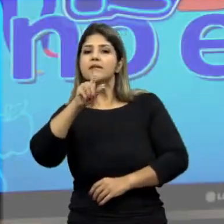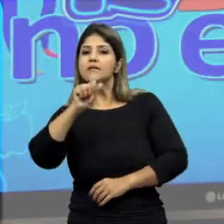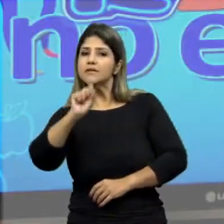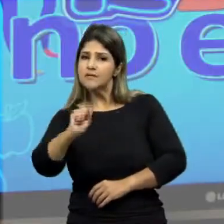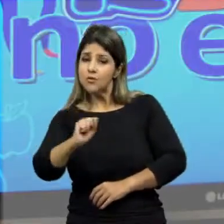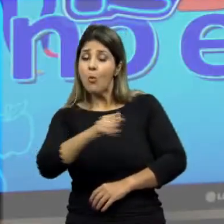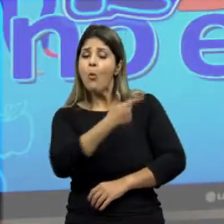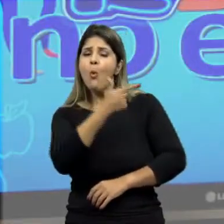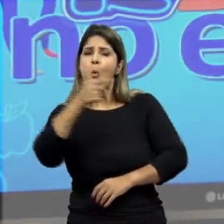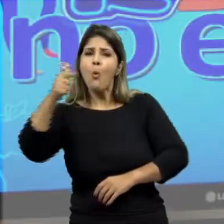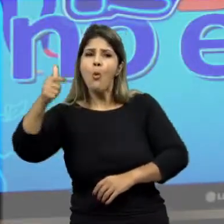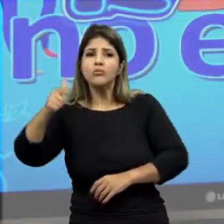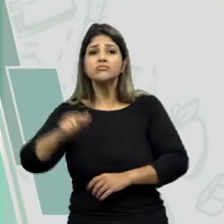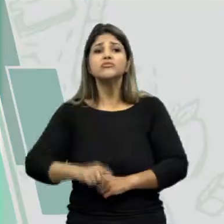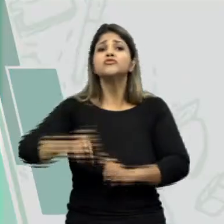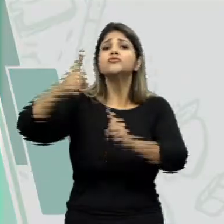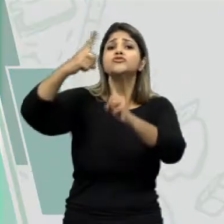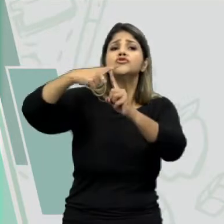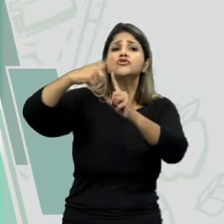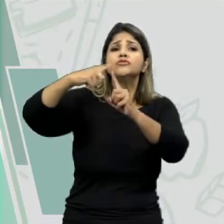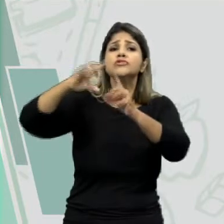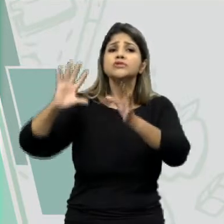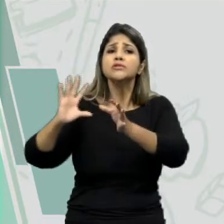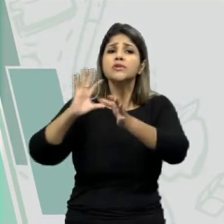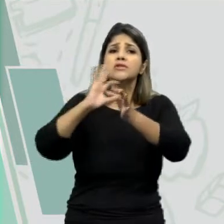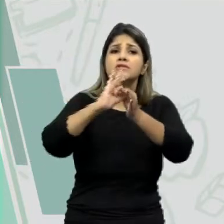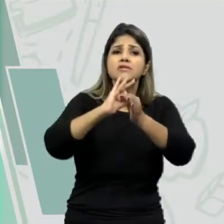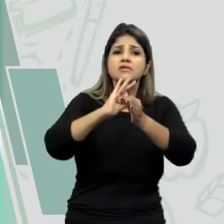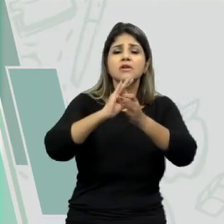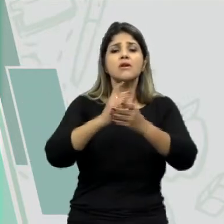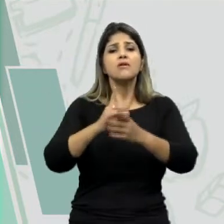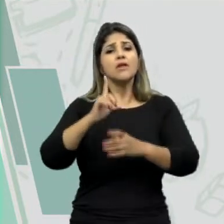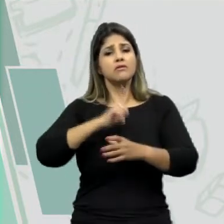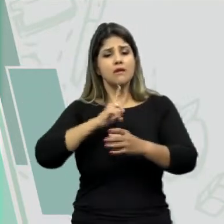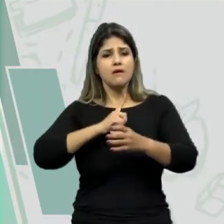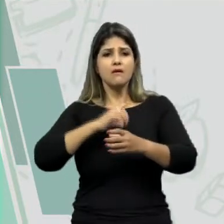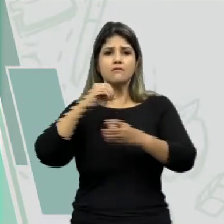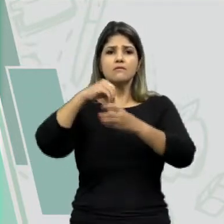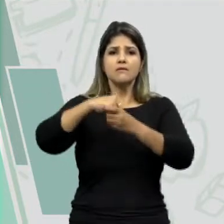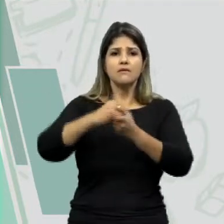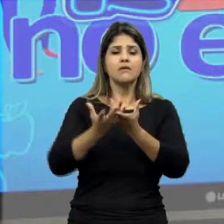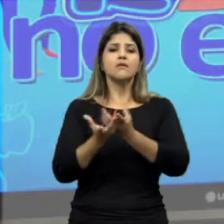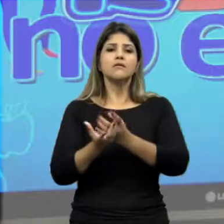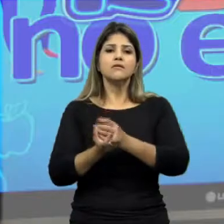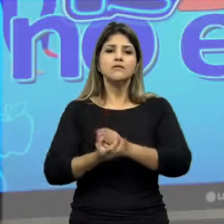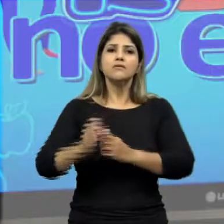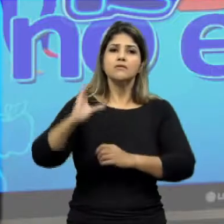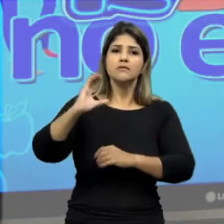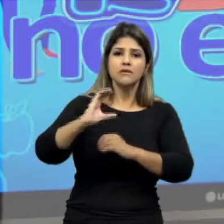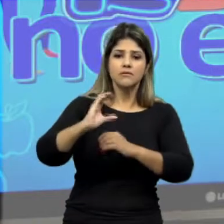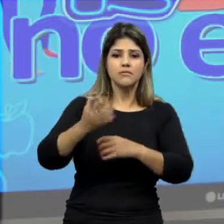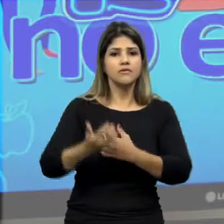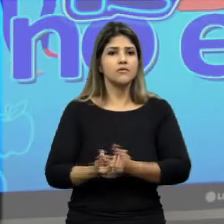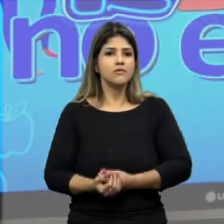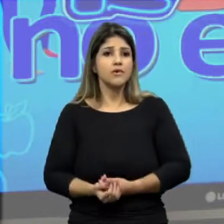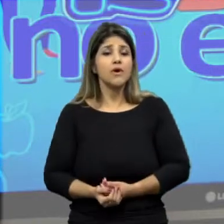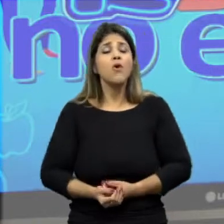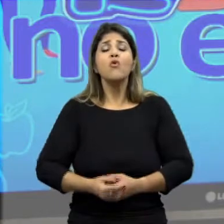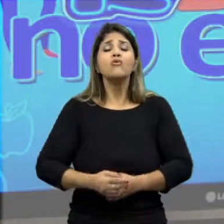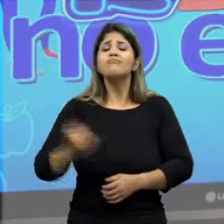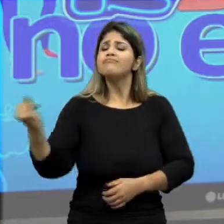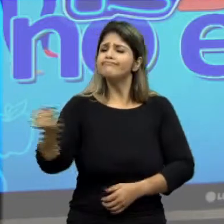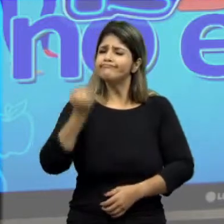nicho de classificação das cadeias carbônicas é quanto ao tipo de ligação que vai ocorrer entre carbonos. Agora, para ficar claro, presta bastante atenção no que eu vou te falar.